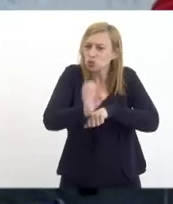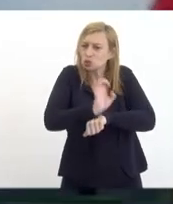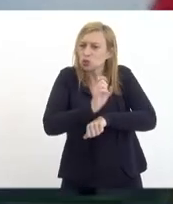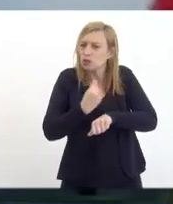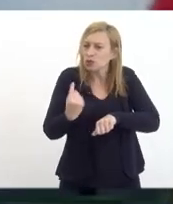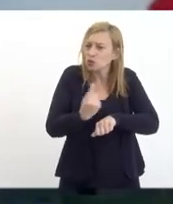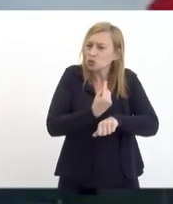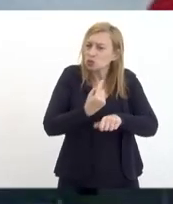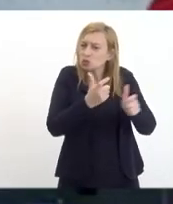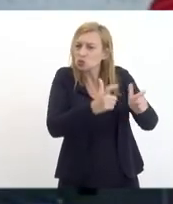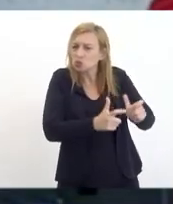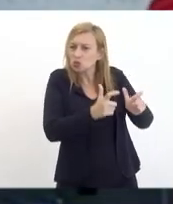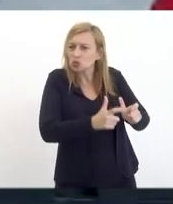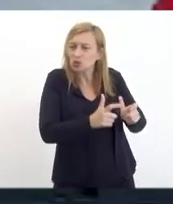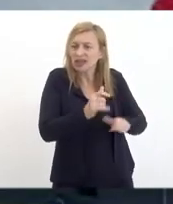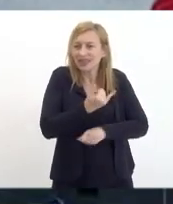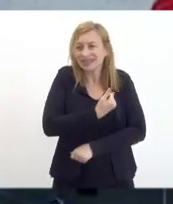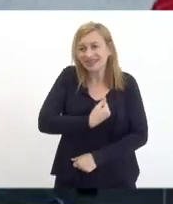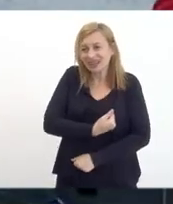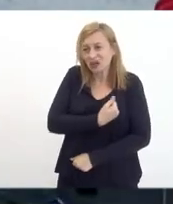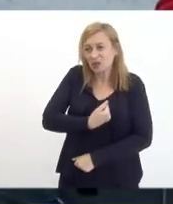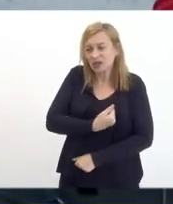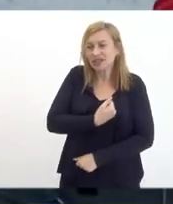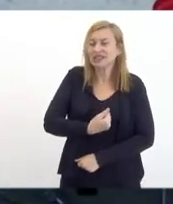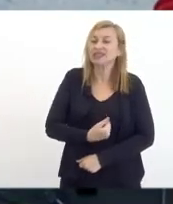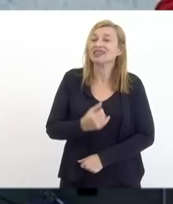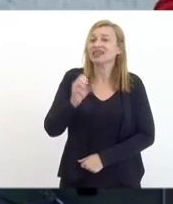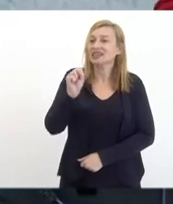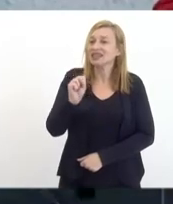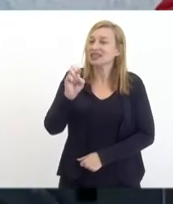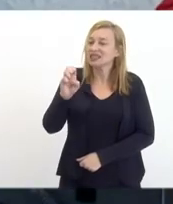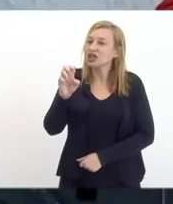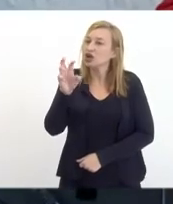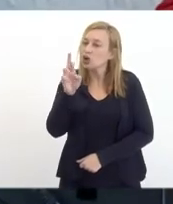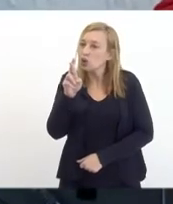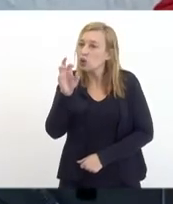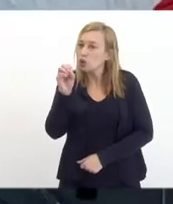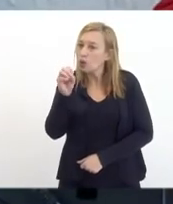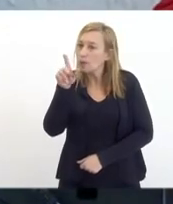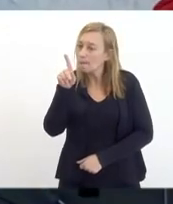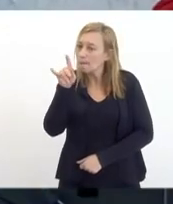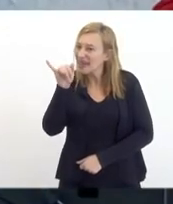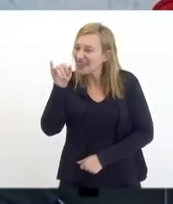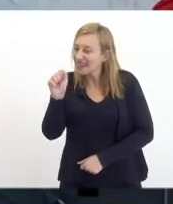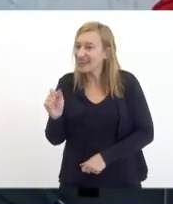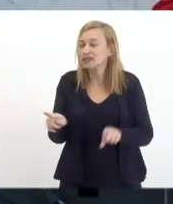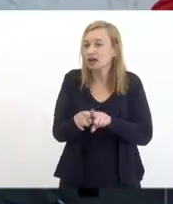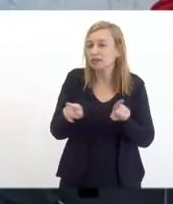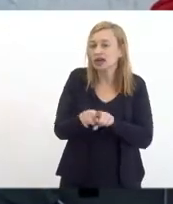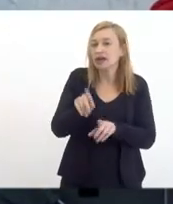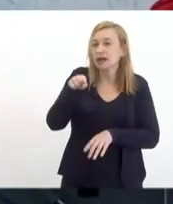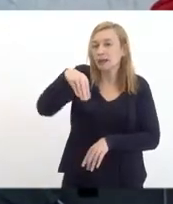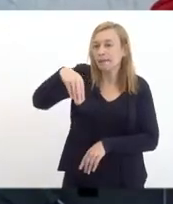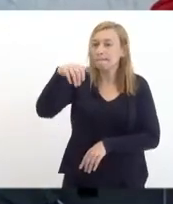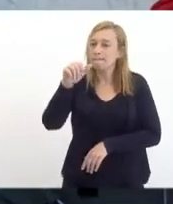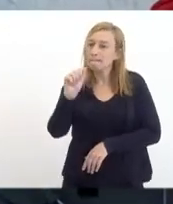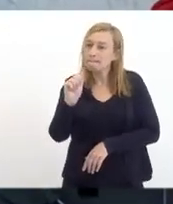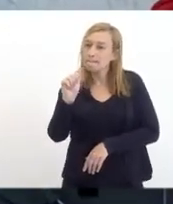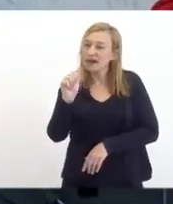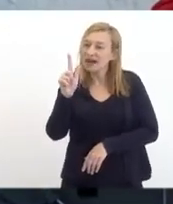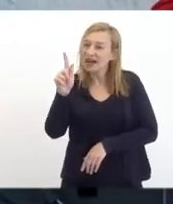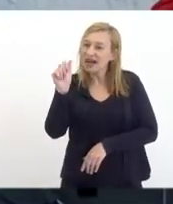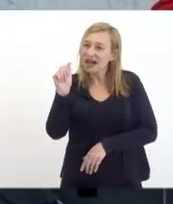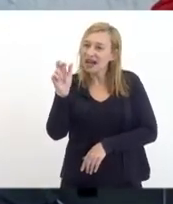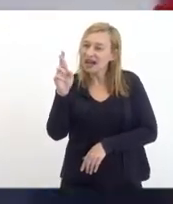região de Itaguaí Seropédica Mangaratiba e demais